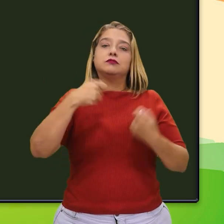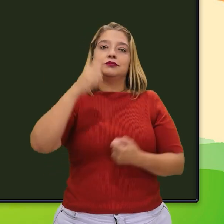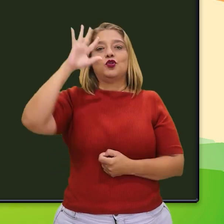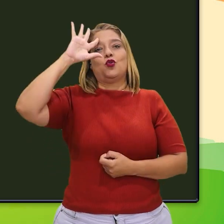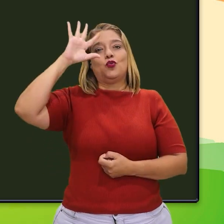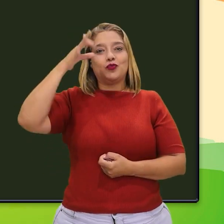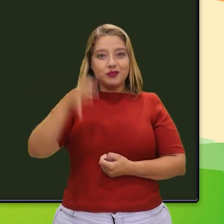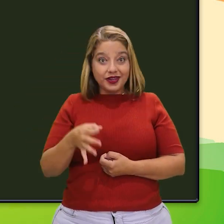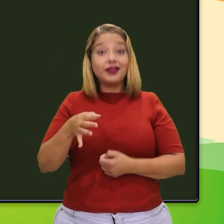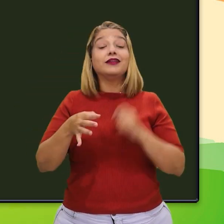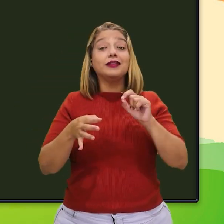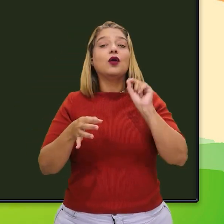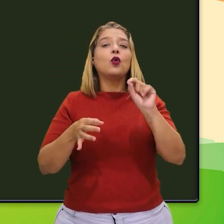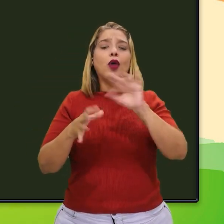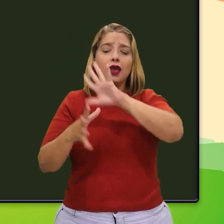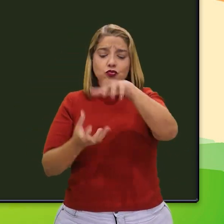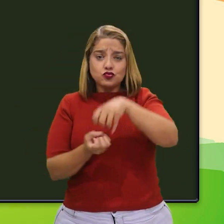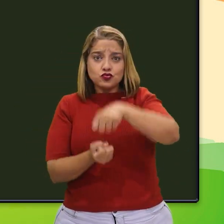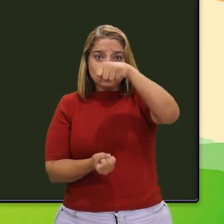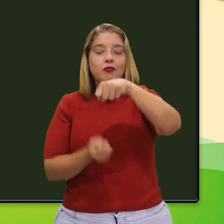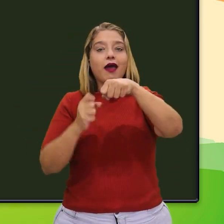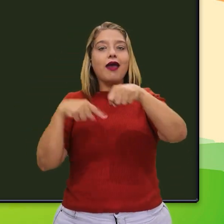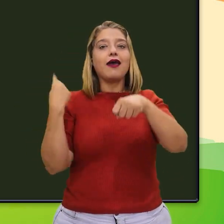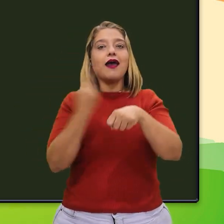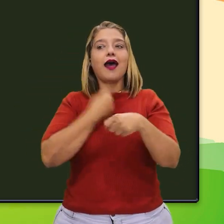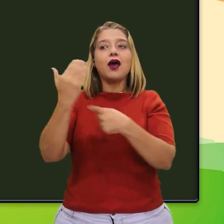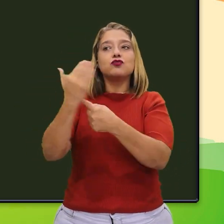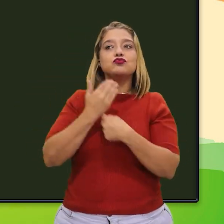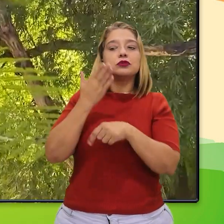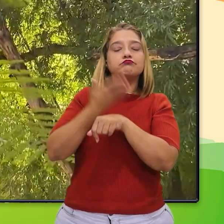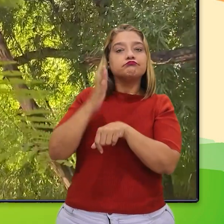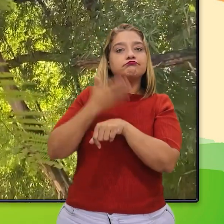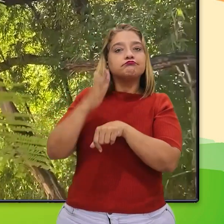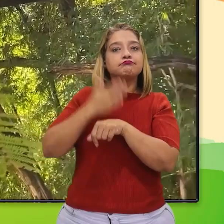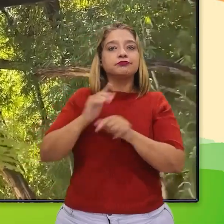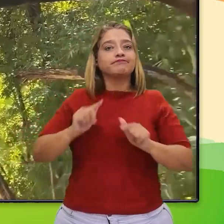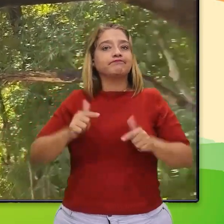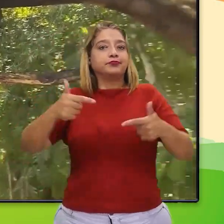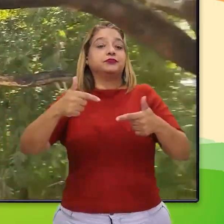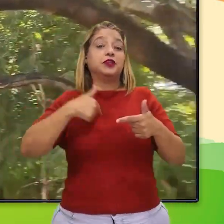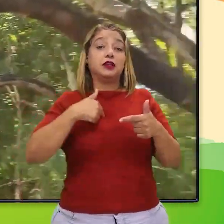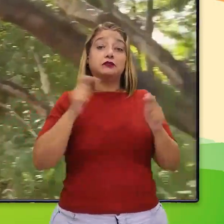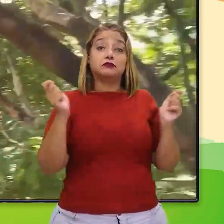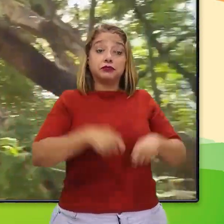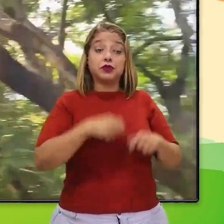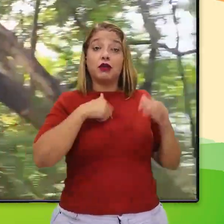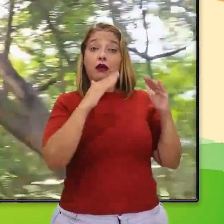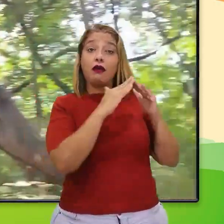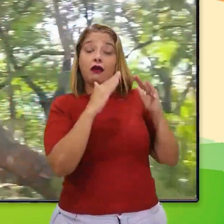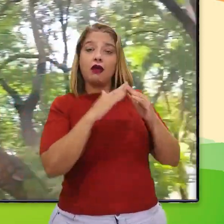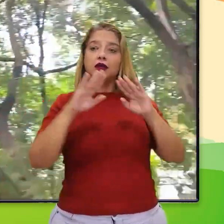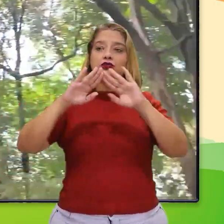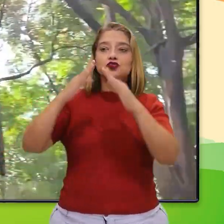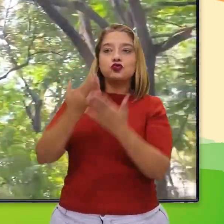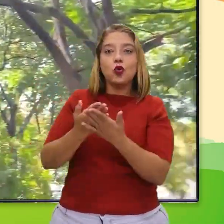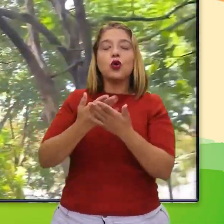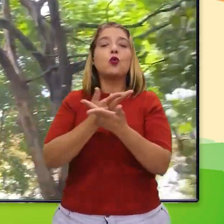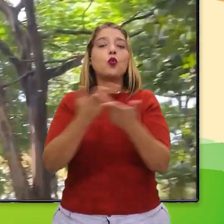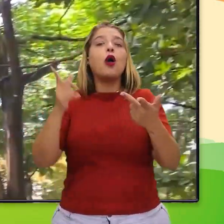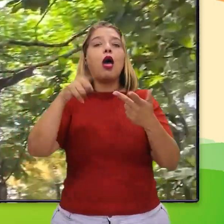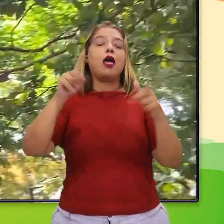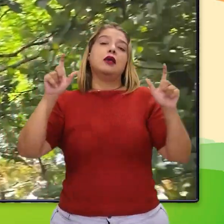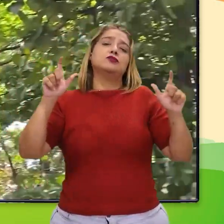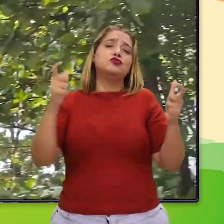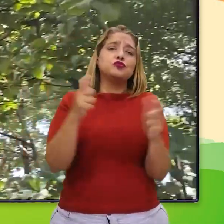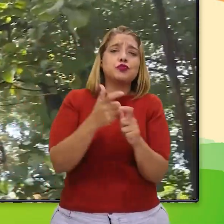sustentabilidade vem trazer práticas sustentáveis, que são ações que você pode fazer na sua casa, na escola, para que a gente possa